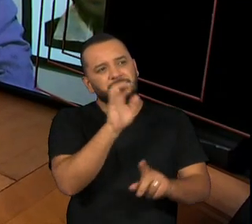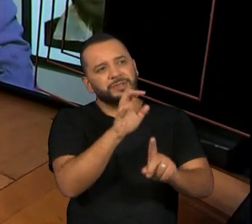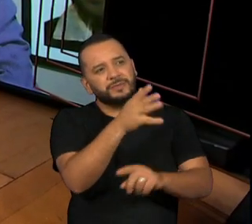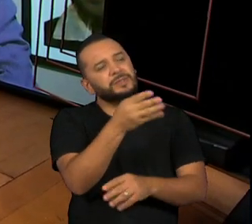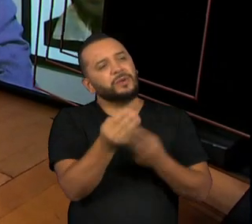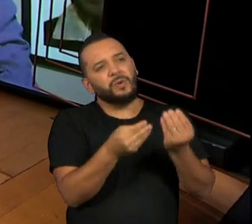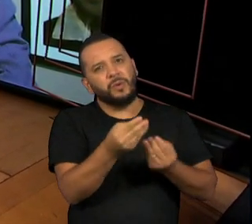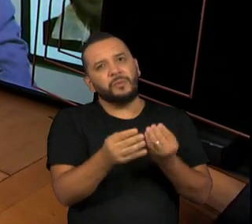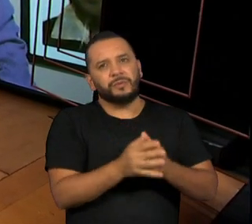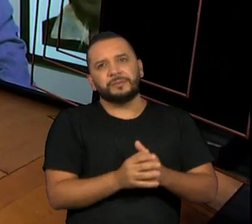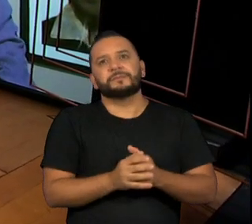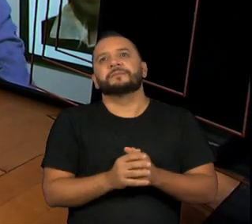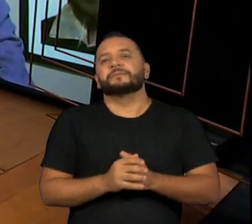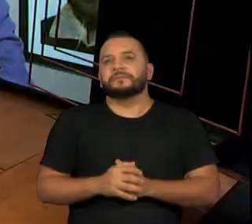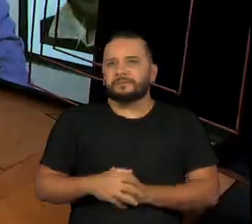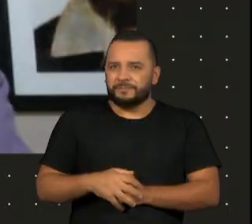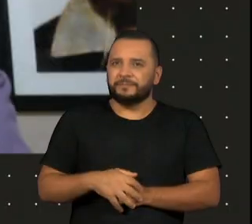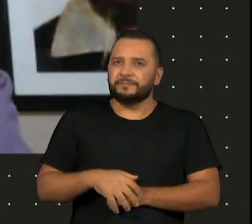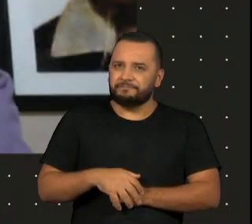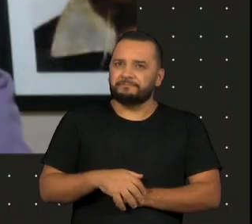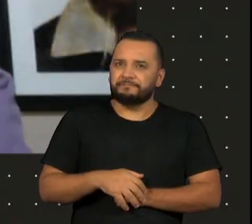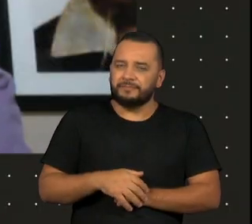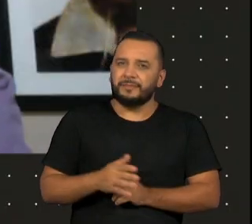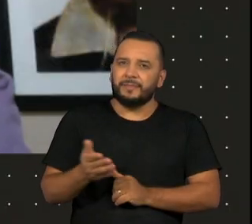Ele emociona mesmo, né?